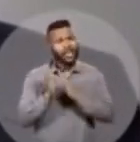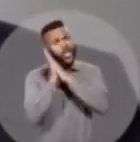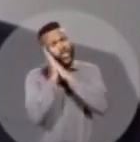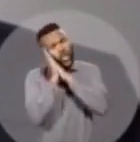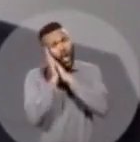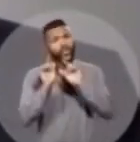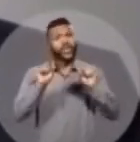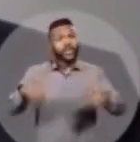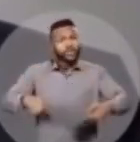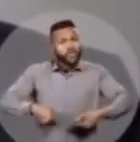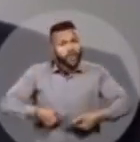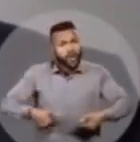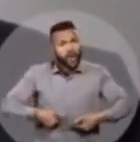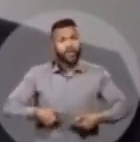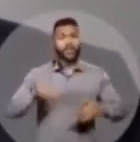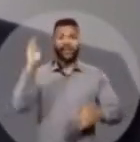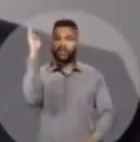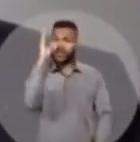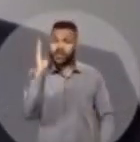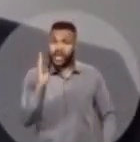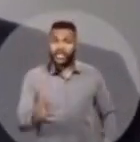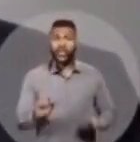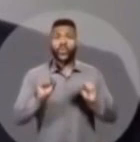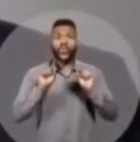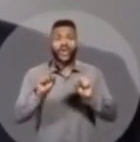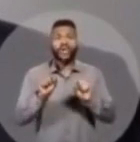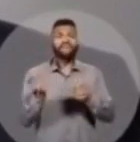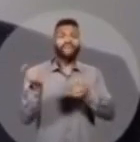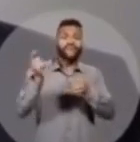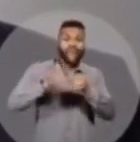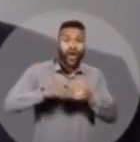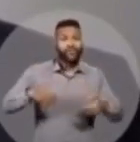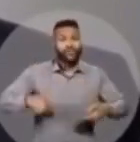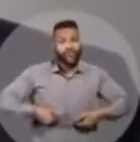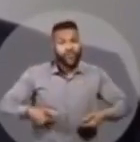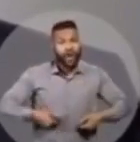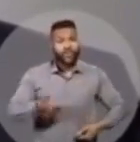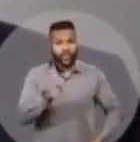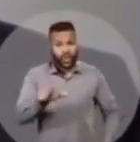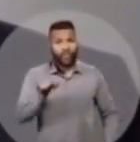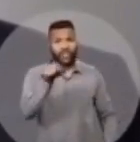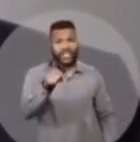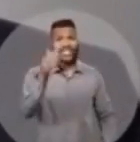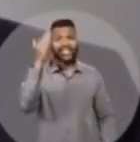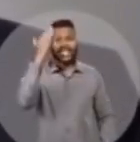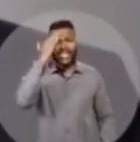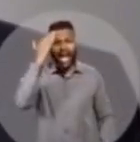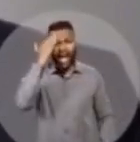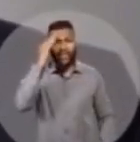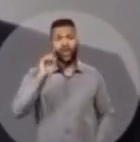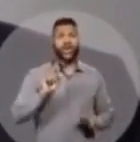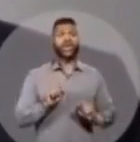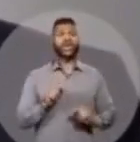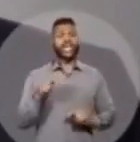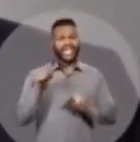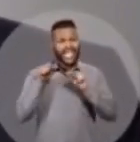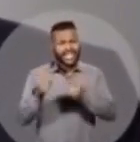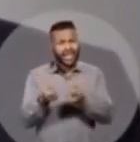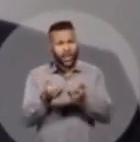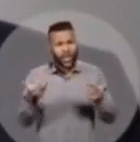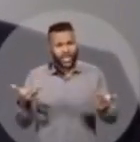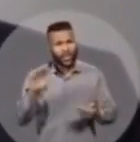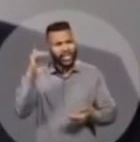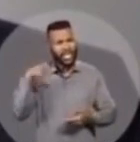vão para a cama de barriga vazia. O Brasil está voltando ao mapa da fome. Você sabe, nós jamais permitiríamos esses